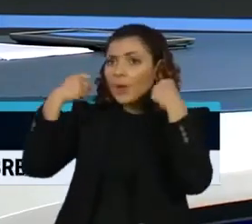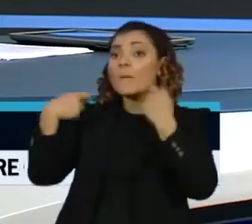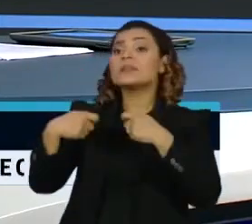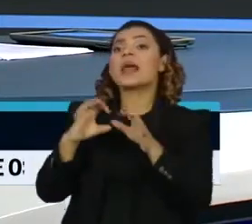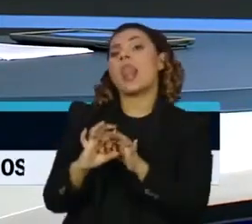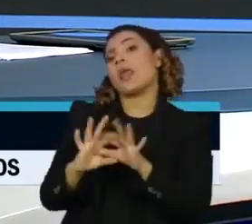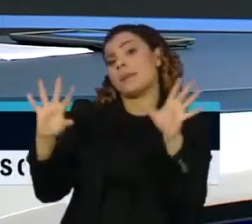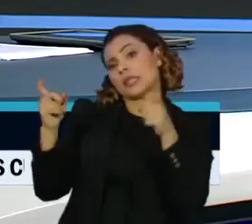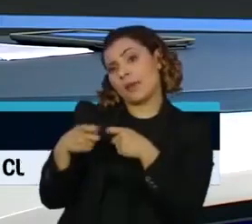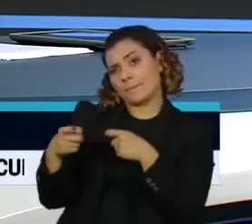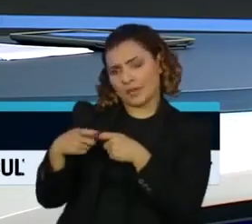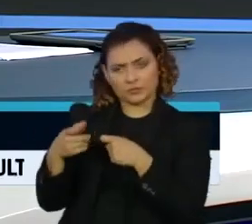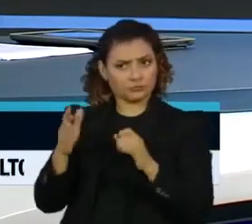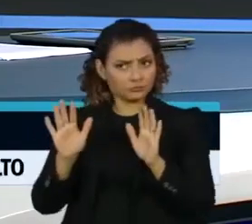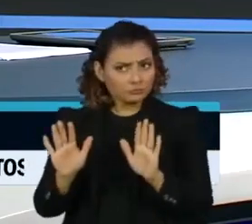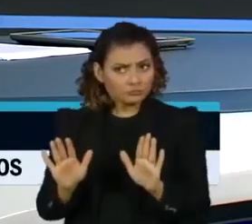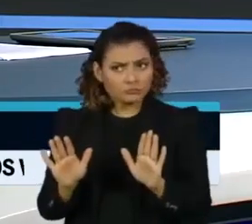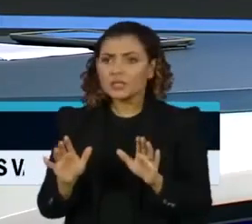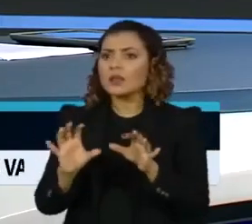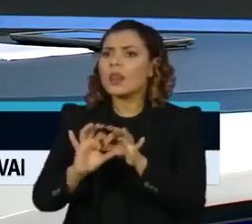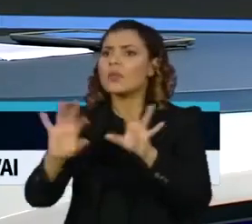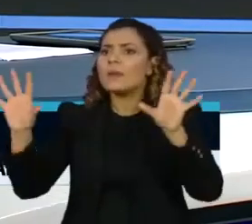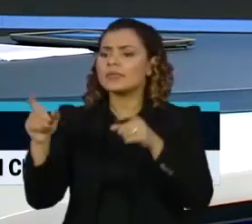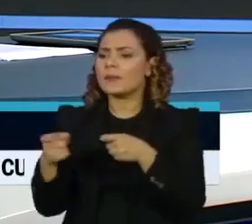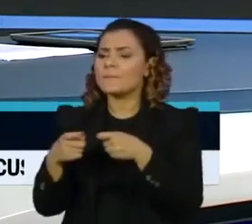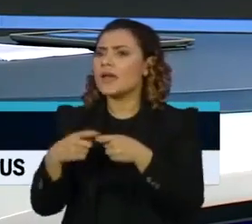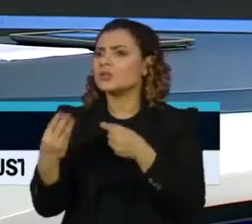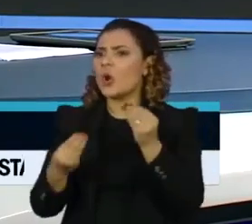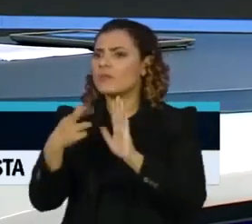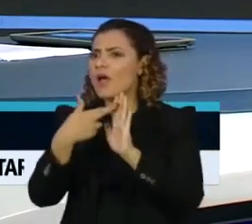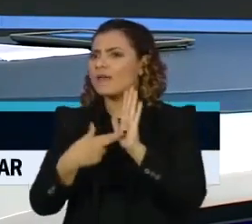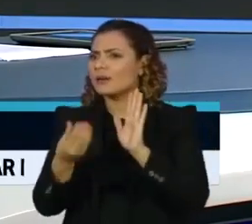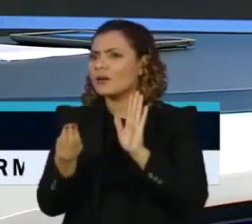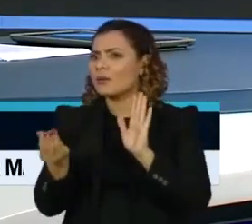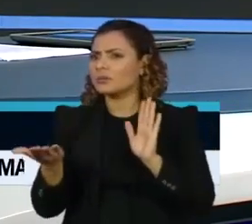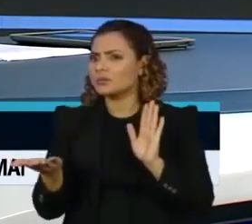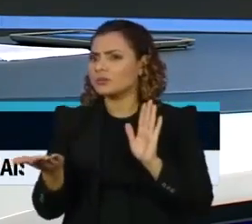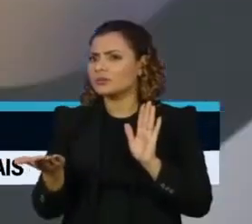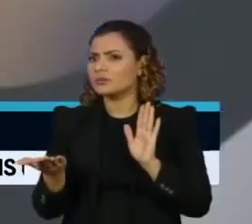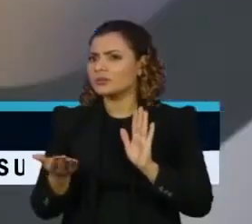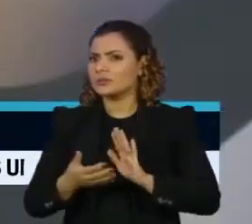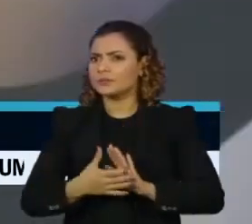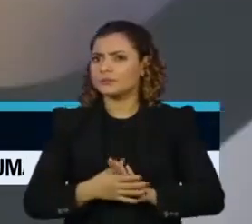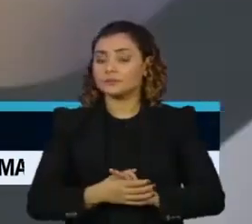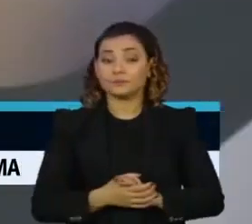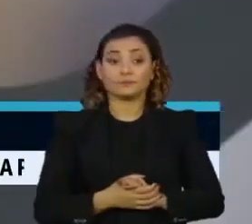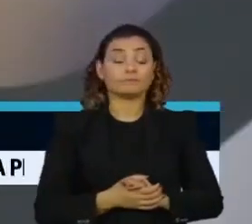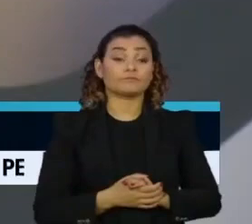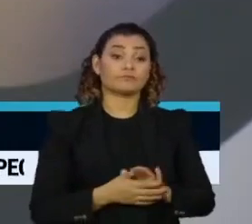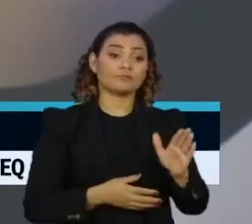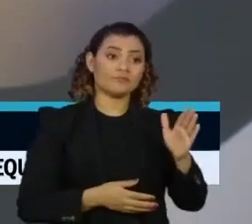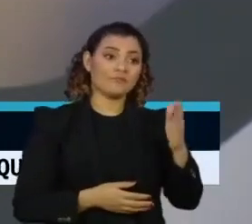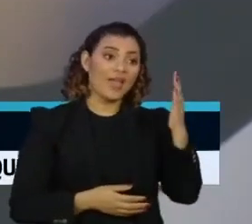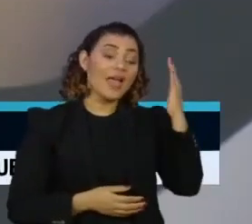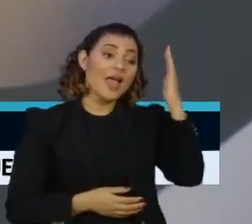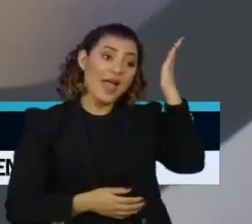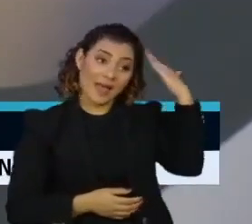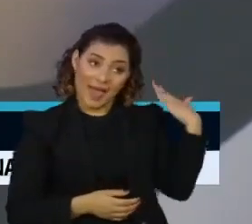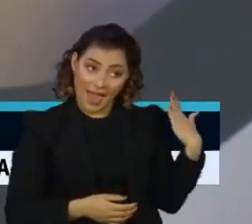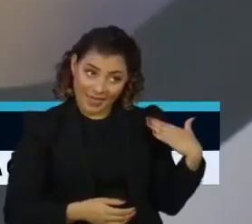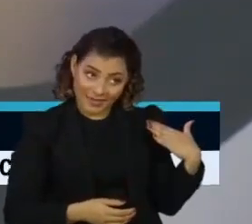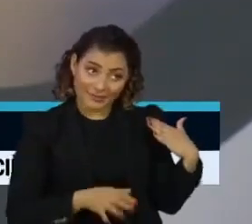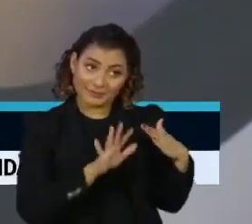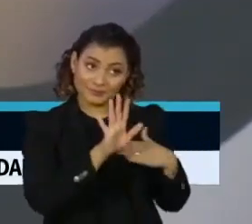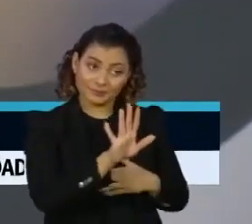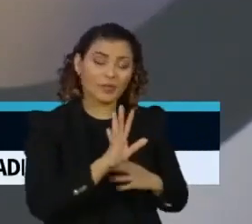liberdade aos médicos. Até onde vai ou deveria ir à liberdade dos médicos? Karen, todos os